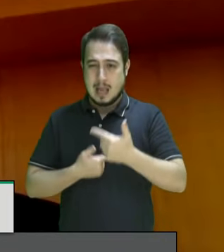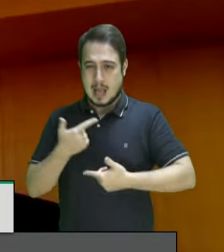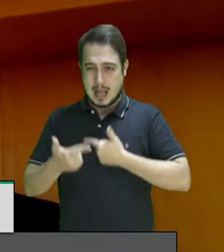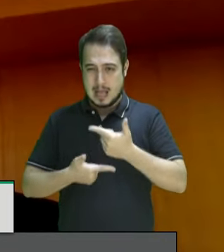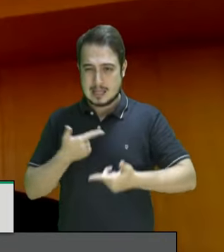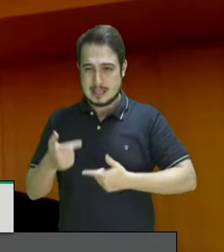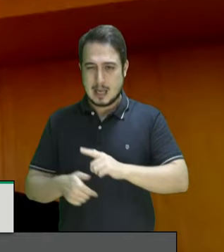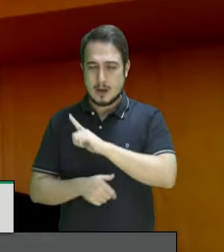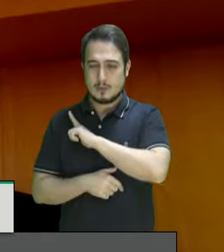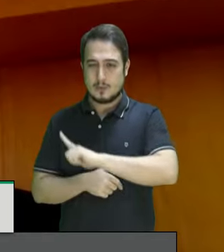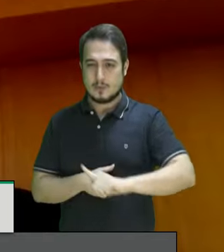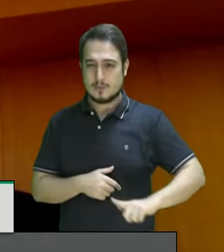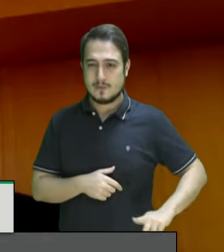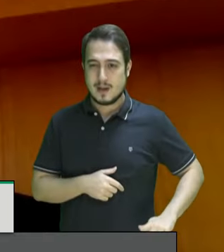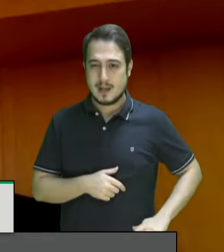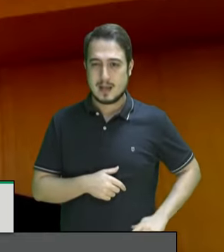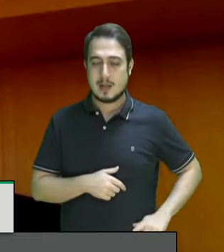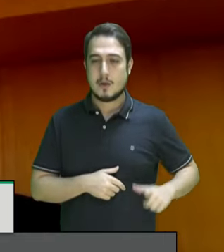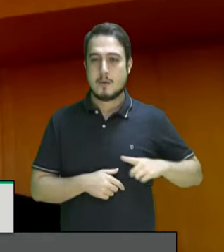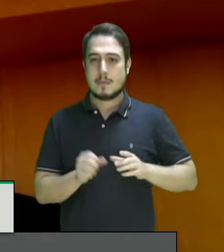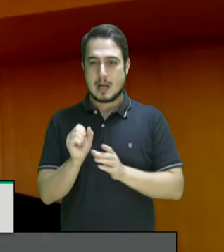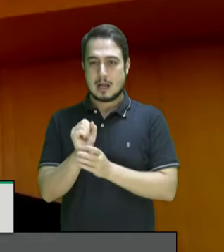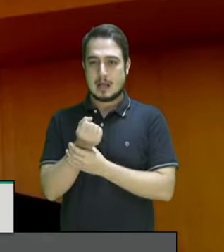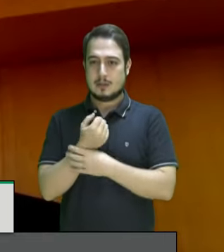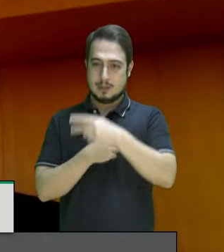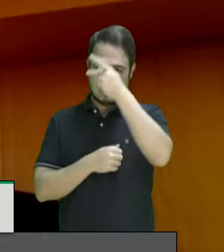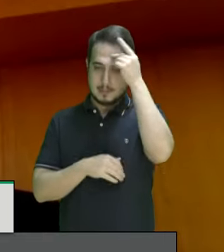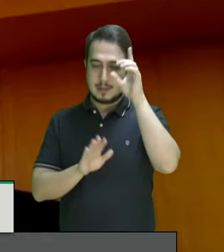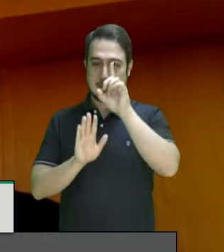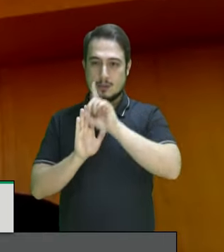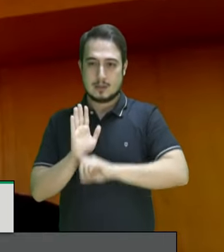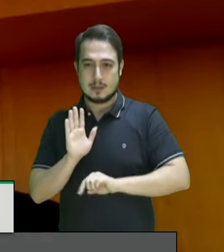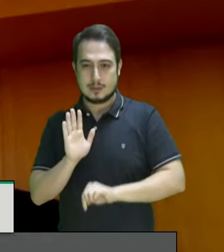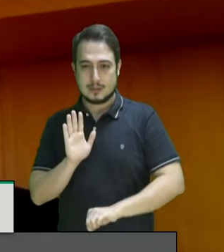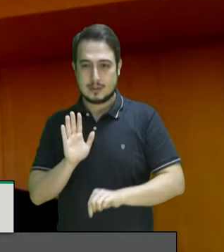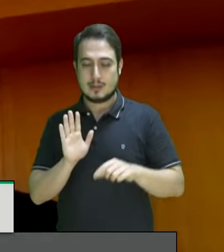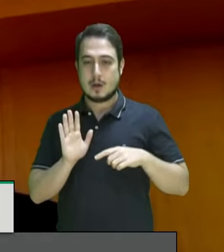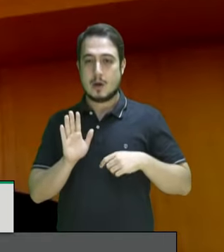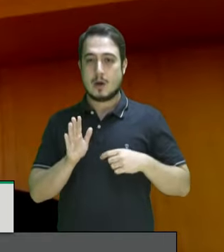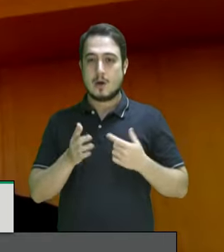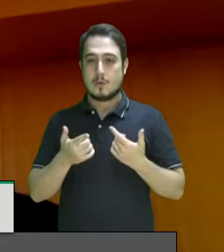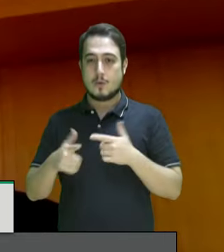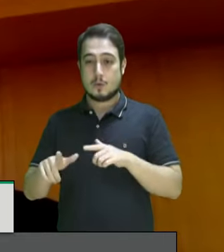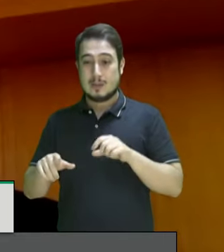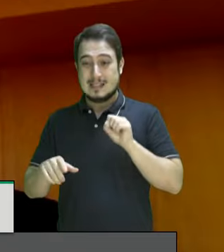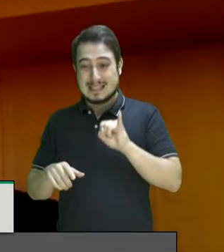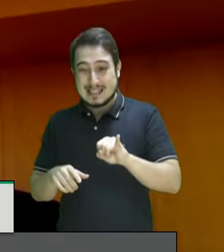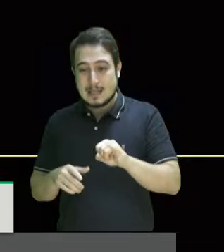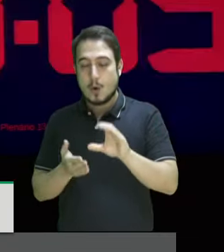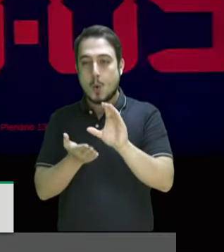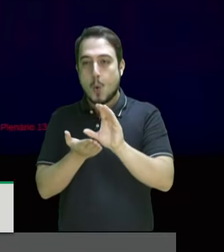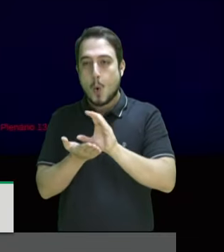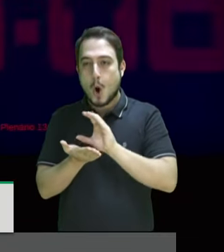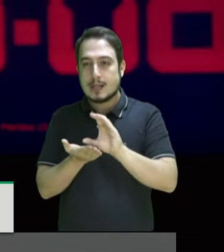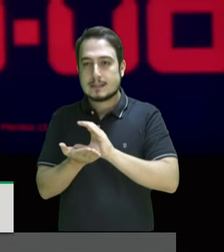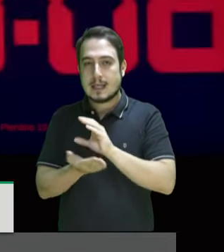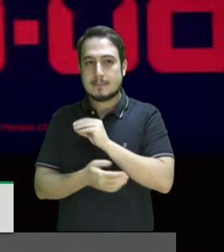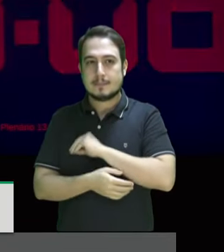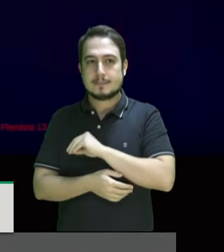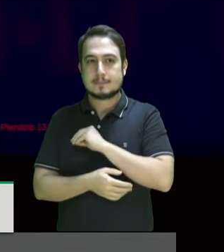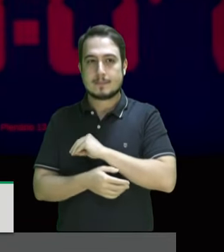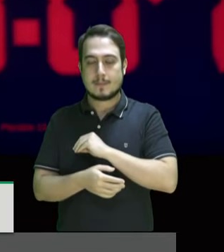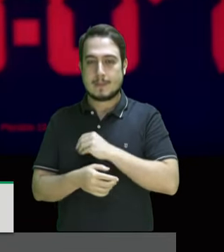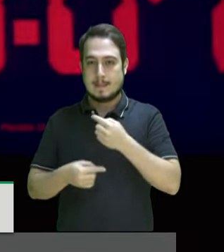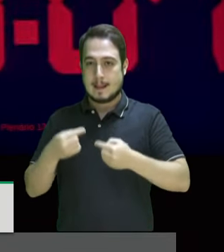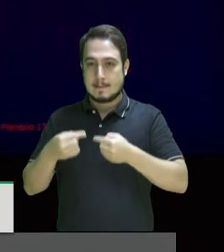governamental para garantir os direitos da população negra e enfrentamento ao racismo se o orçamento das